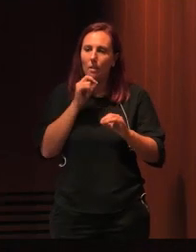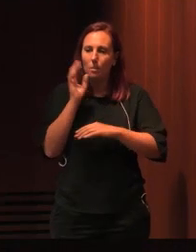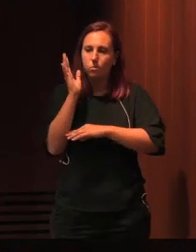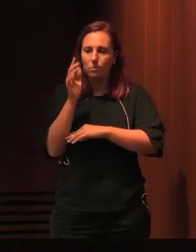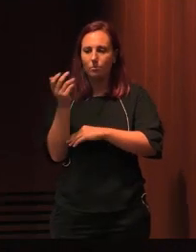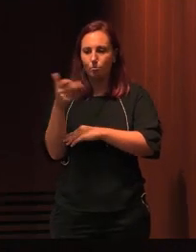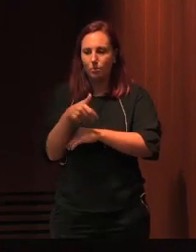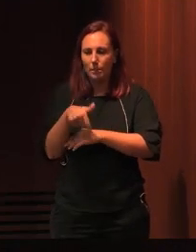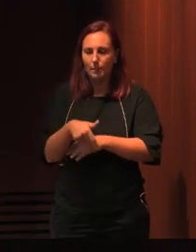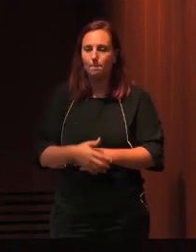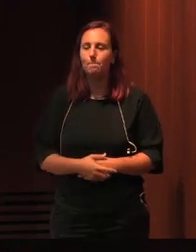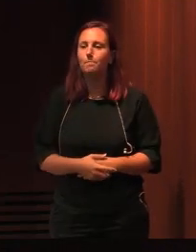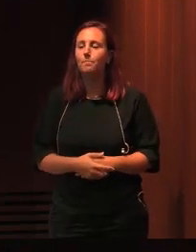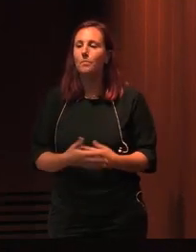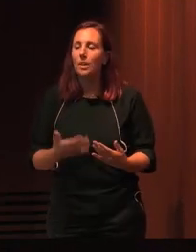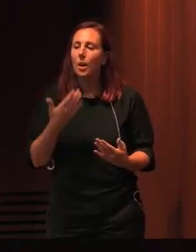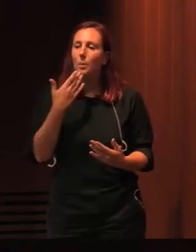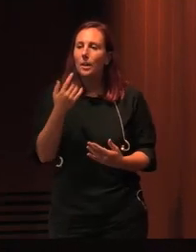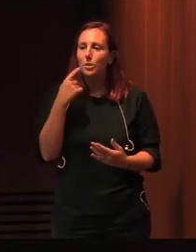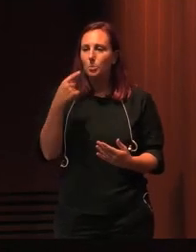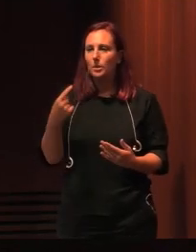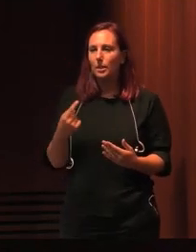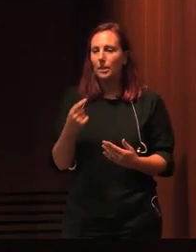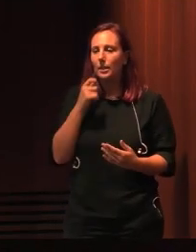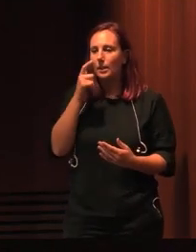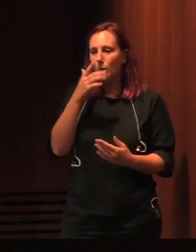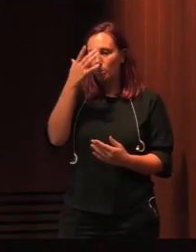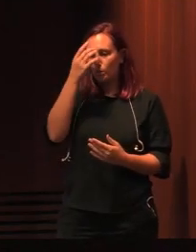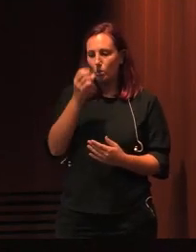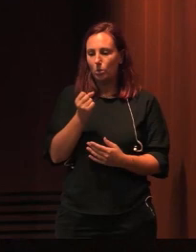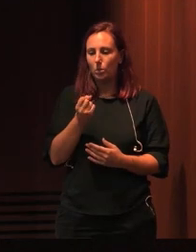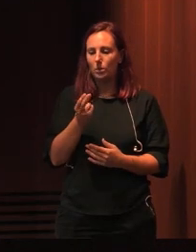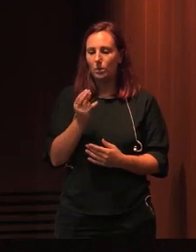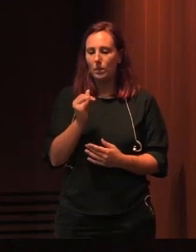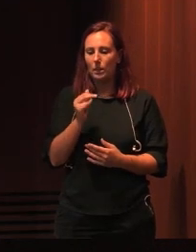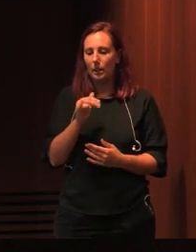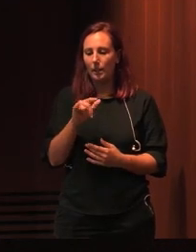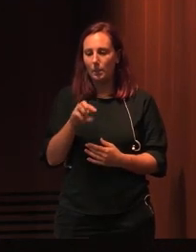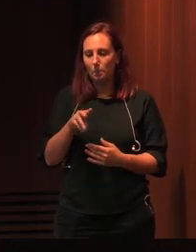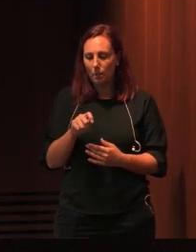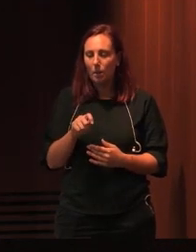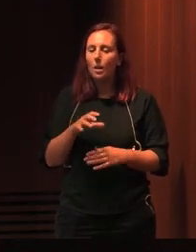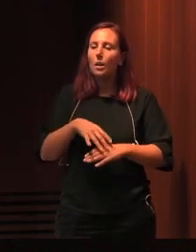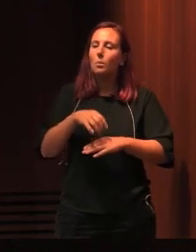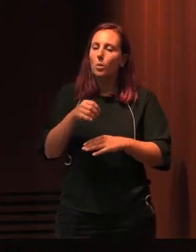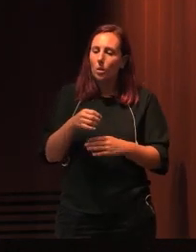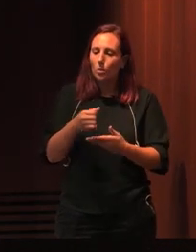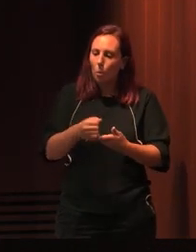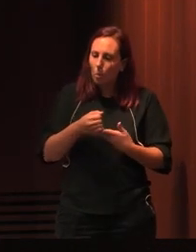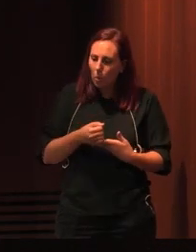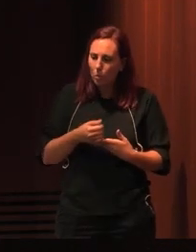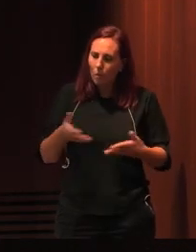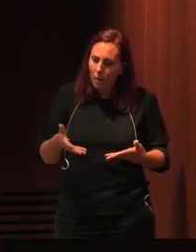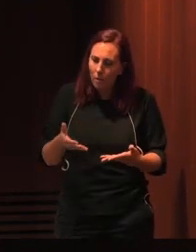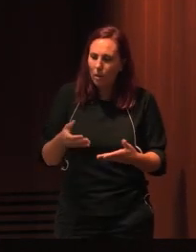evento. Um obrigado especial ao Professor Guilherme de Oliveira Martins pelo incentivo e pelo apoio que, desde